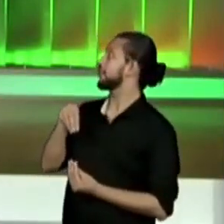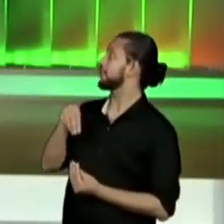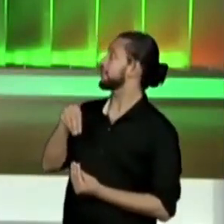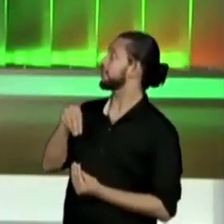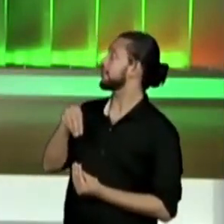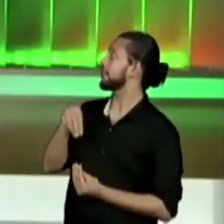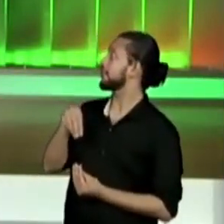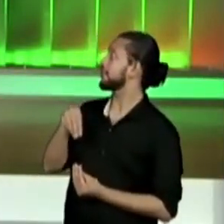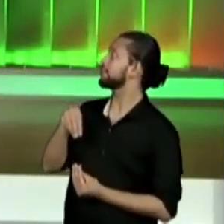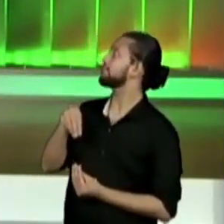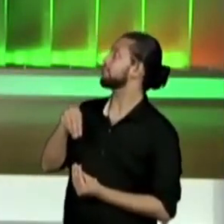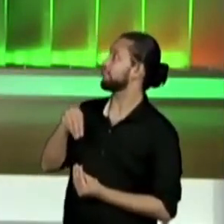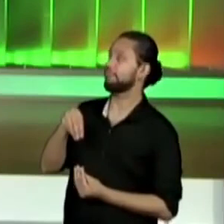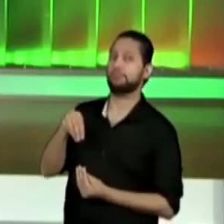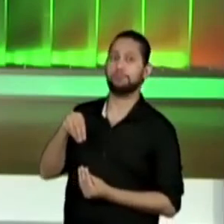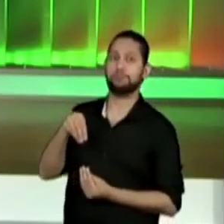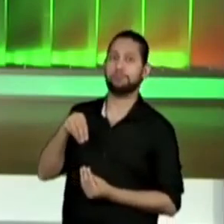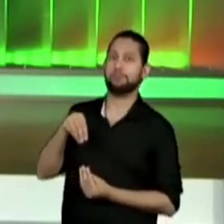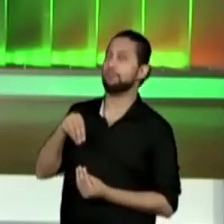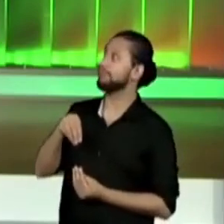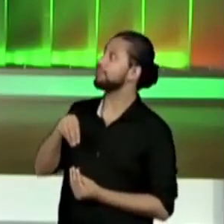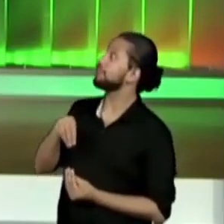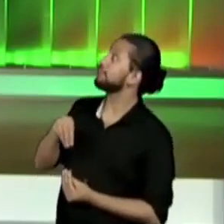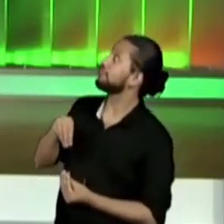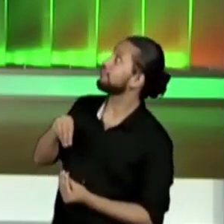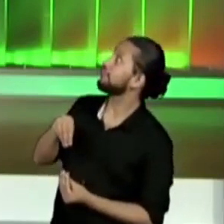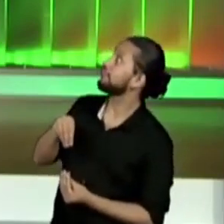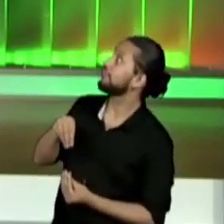Deixa eu ver se aqui vai aparecer.